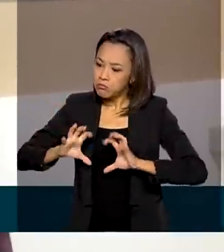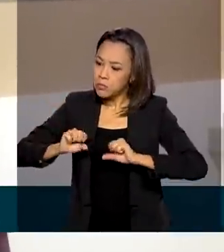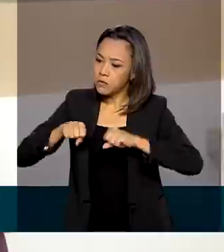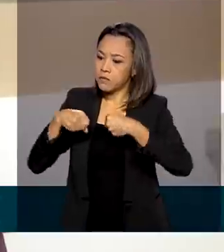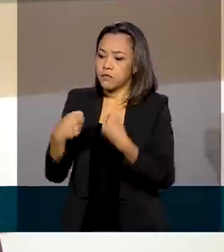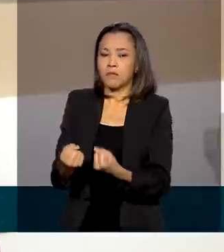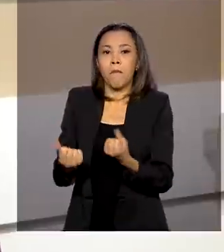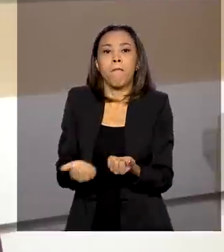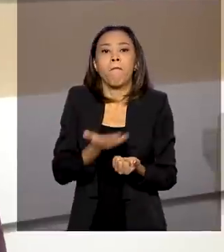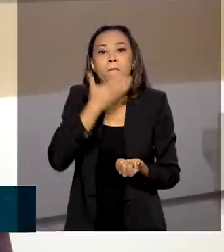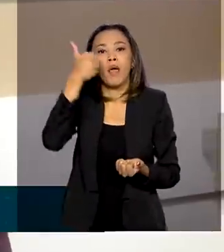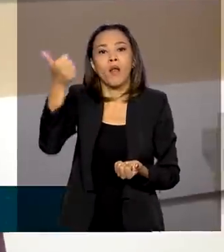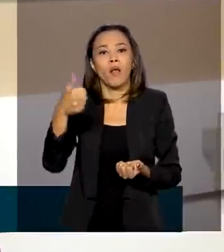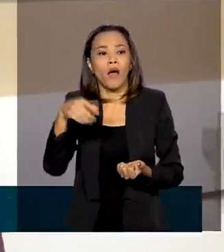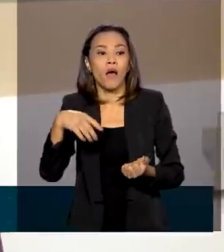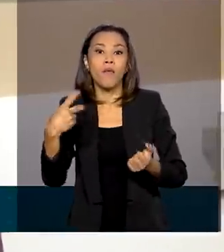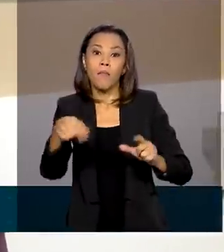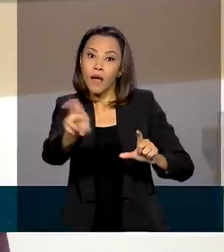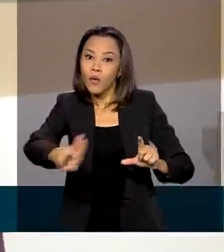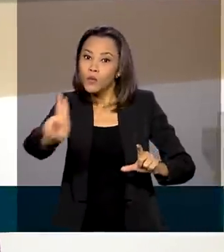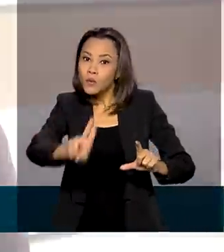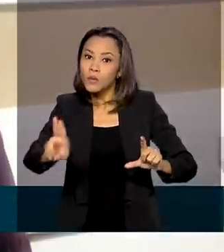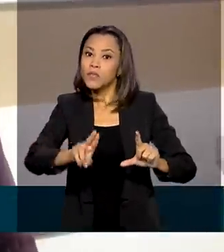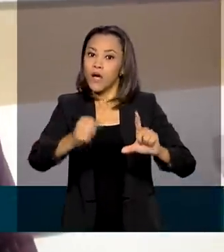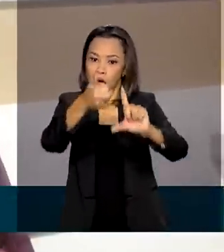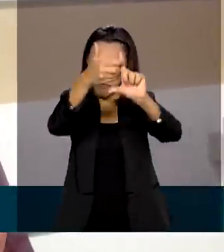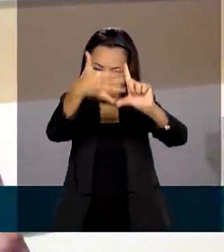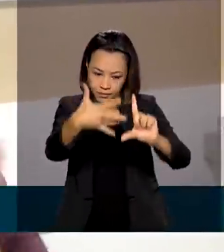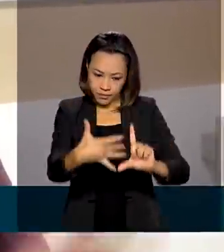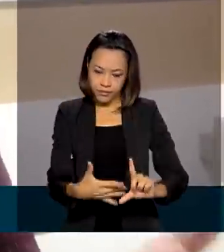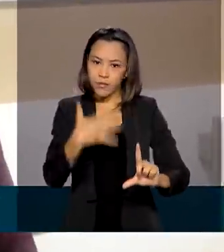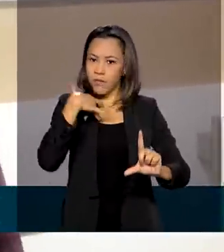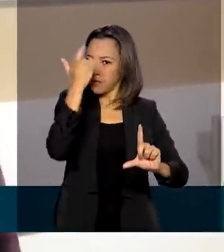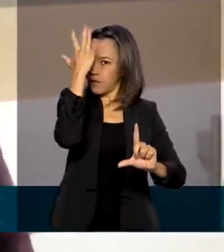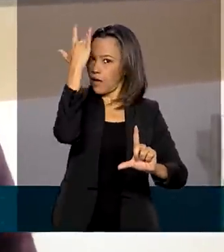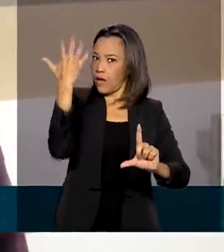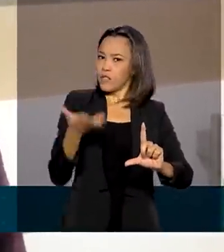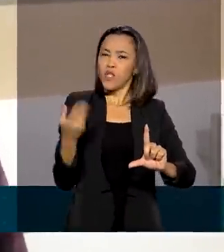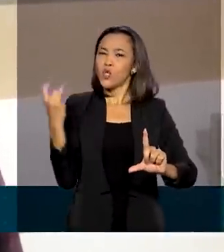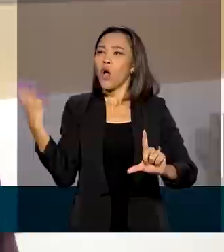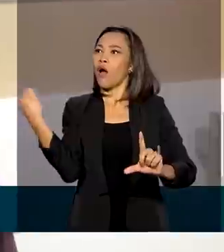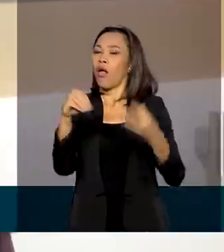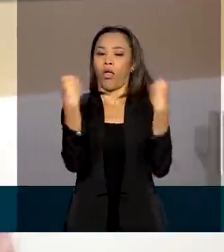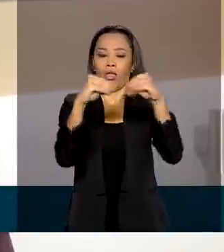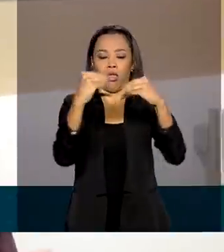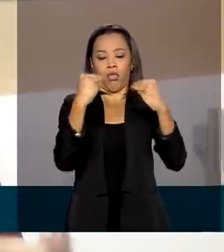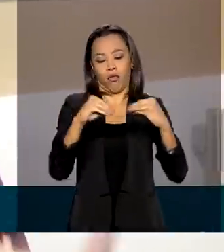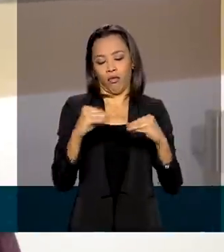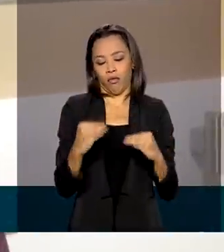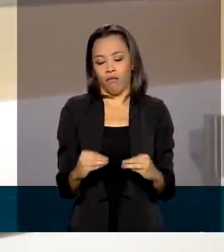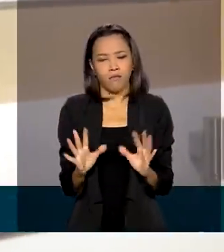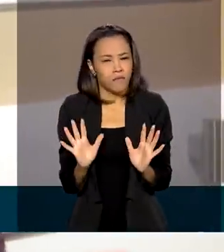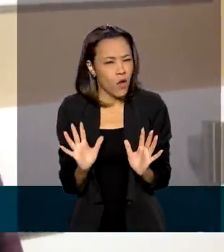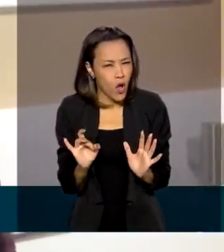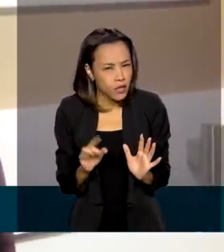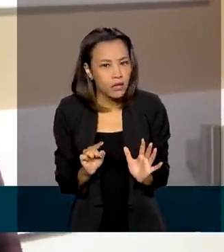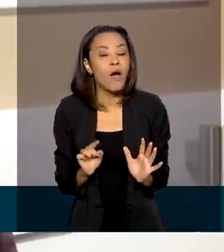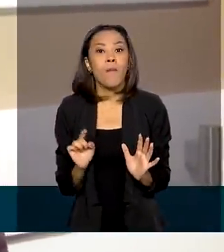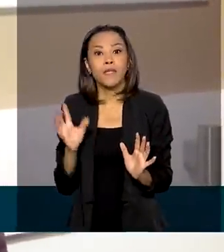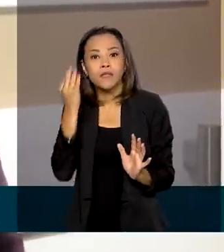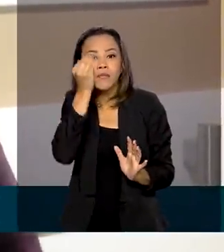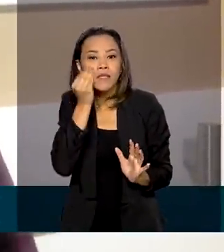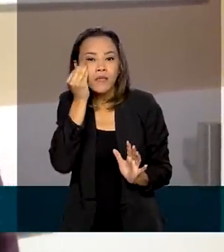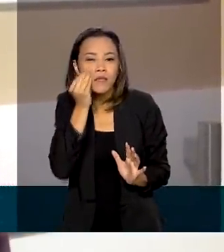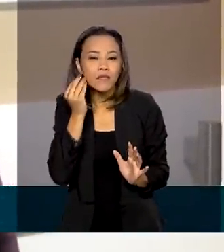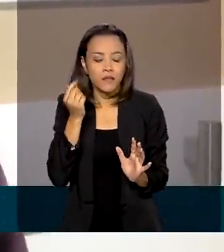experiência dos cidadãos ao usarem a plataforma do site. Não apenas colocar as informações para os cidadãos, mas possibilitar uma experiência